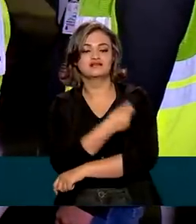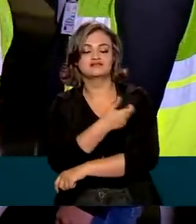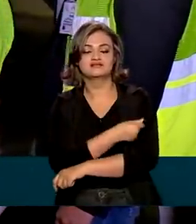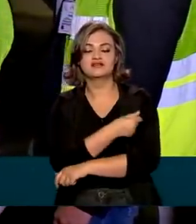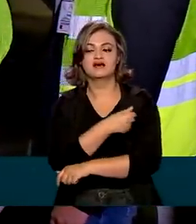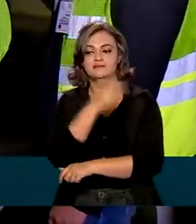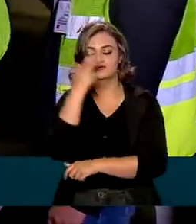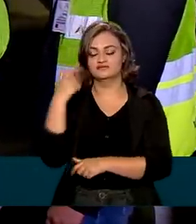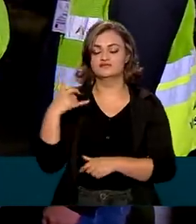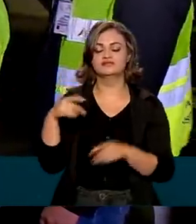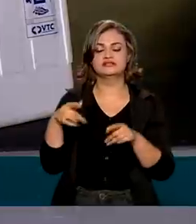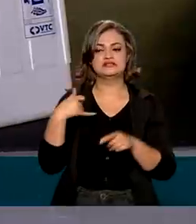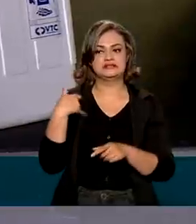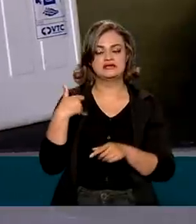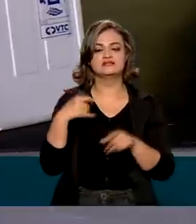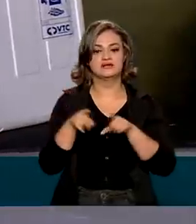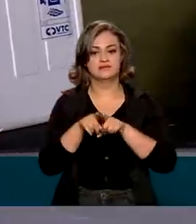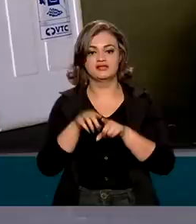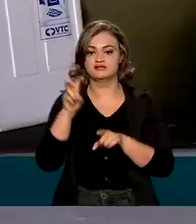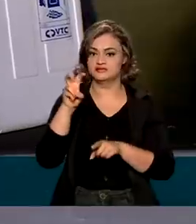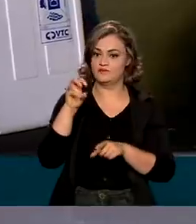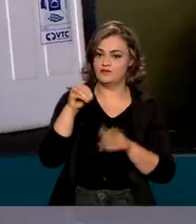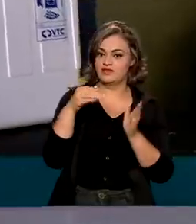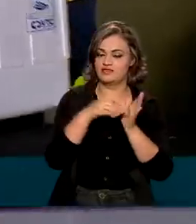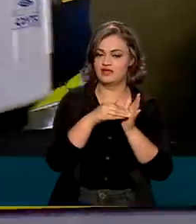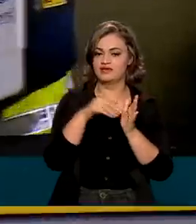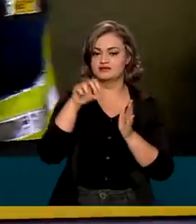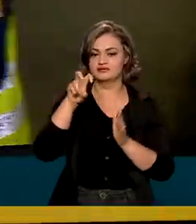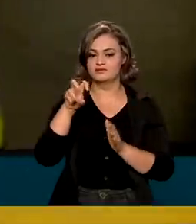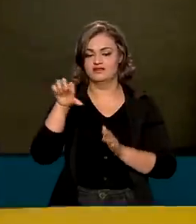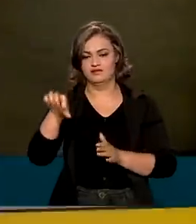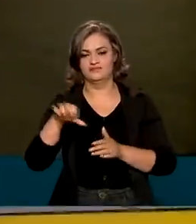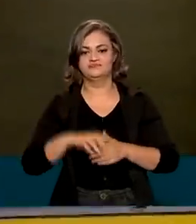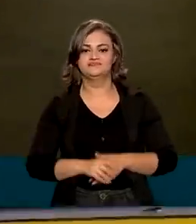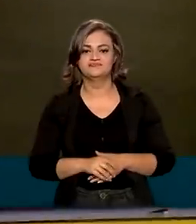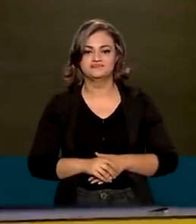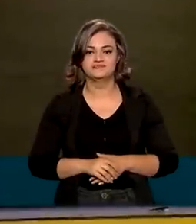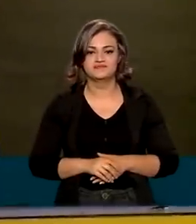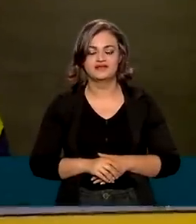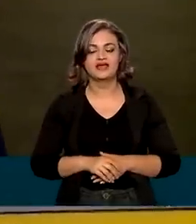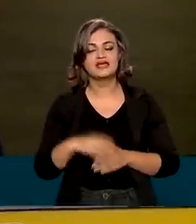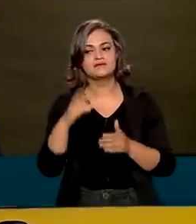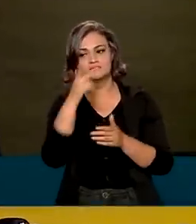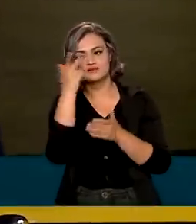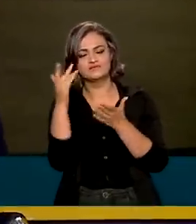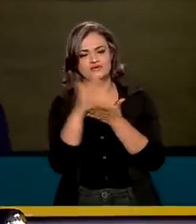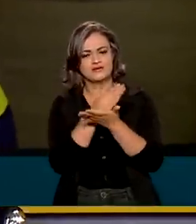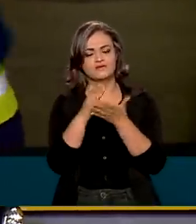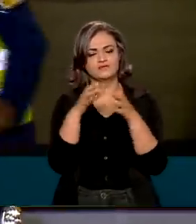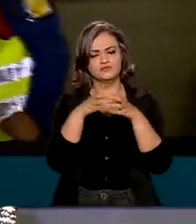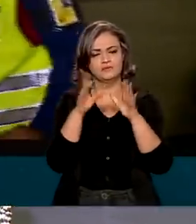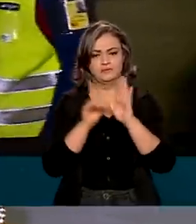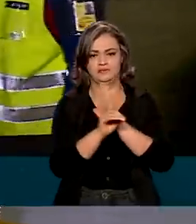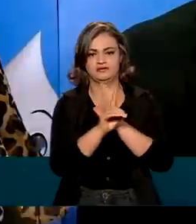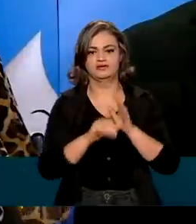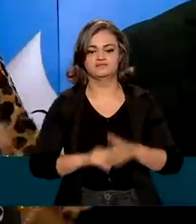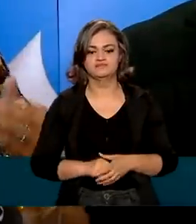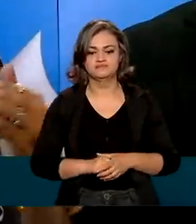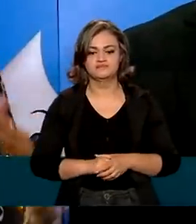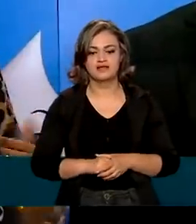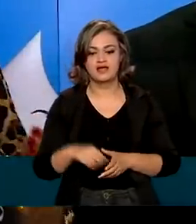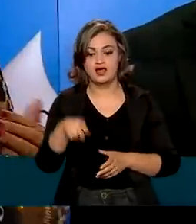repescagem de pessoas com idade entre 50 e 59 anos e de alguns grupos prioritários.